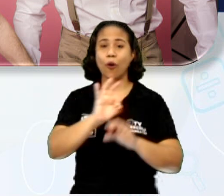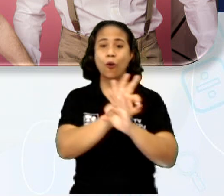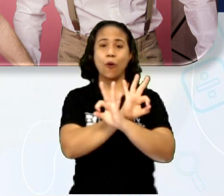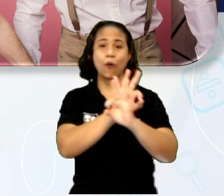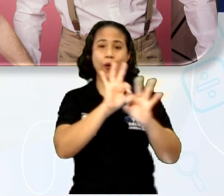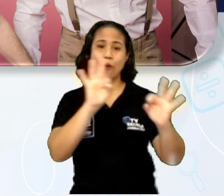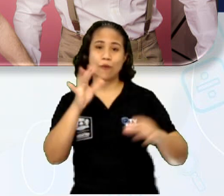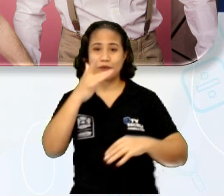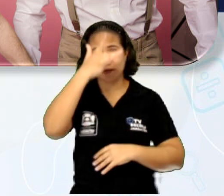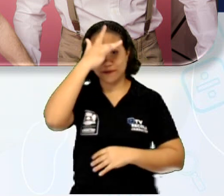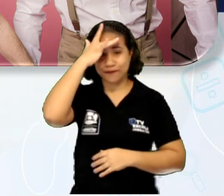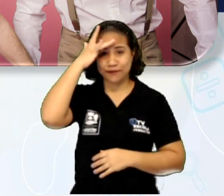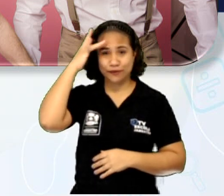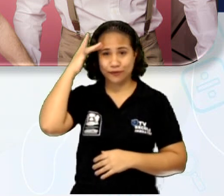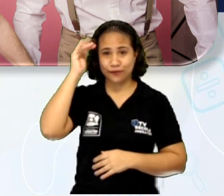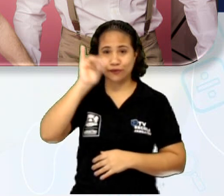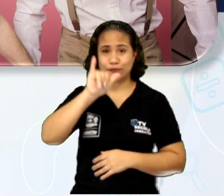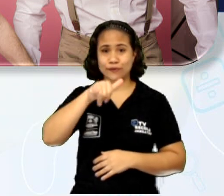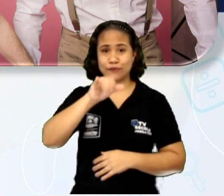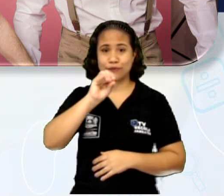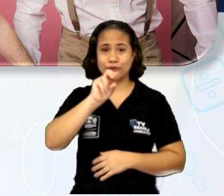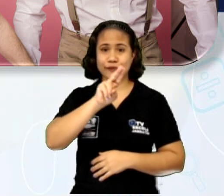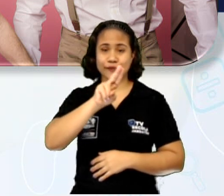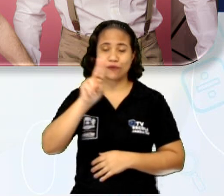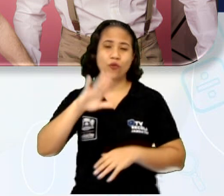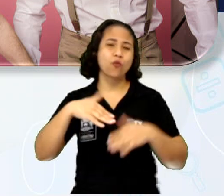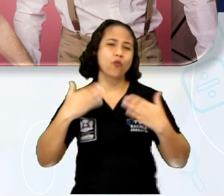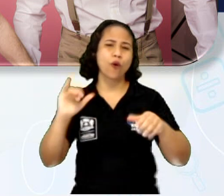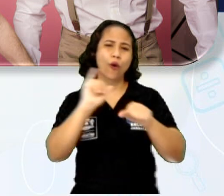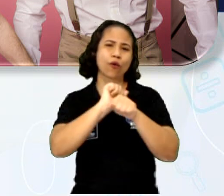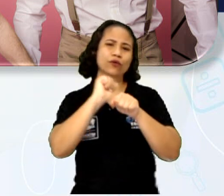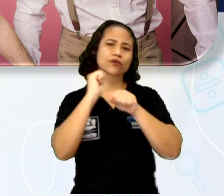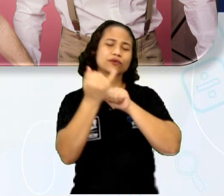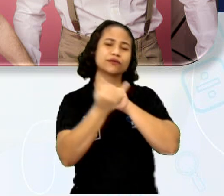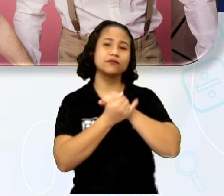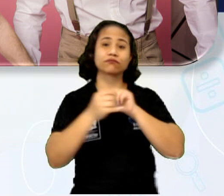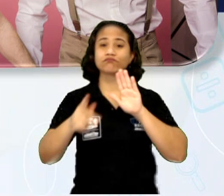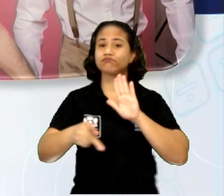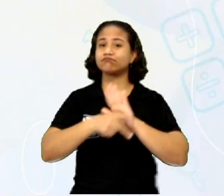o sujeito é you, qual vai ser o adjetivo possessivo?